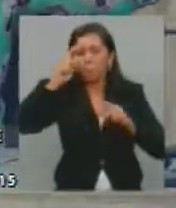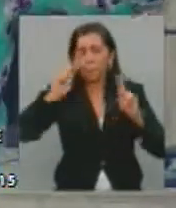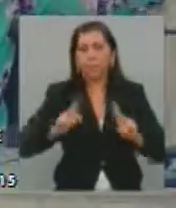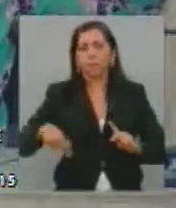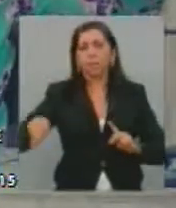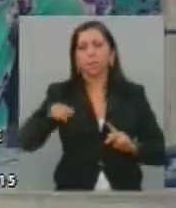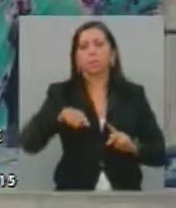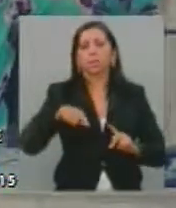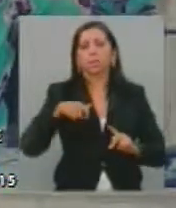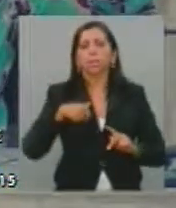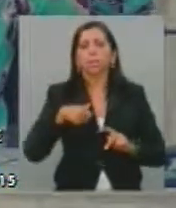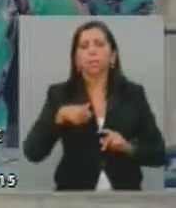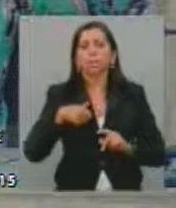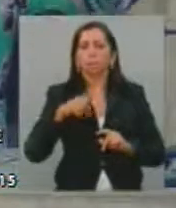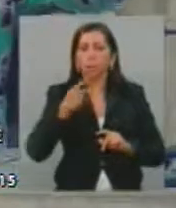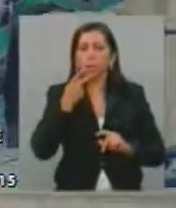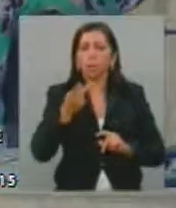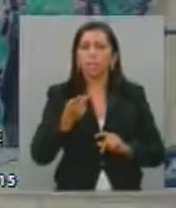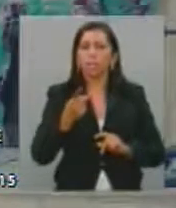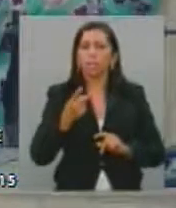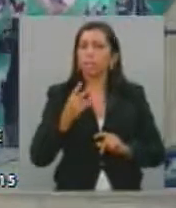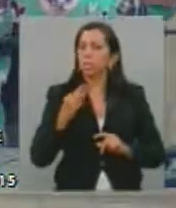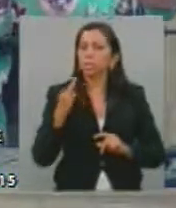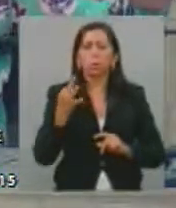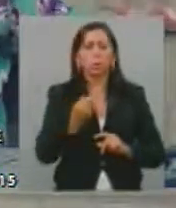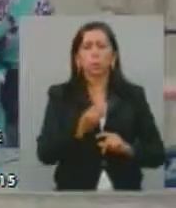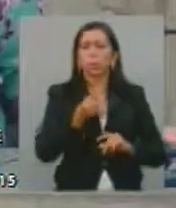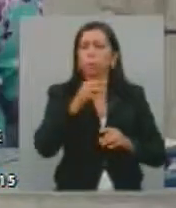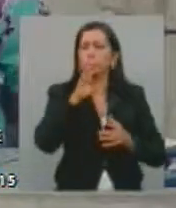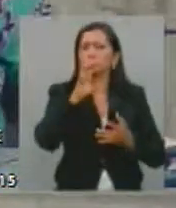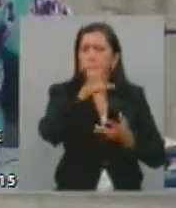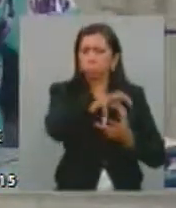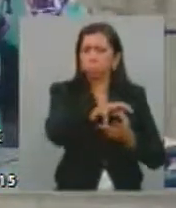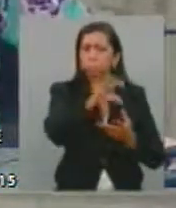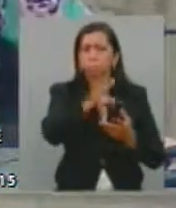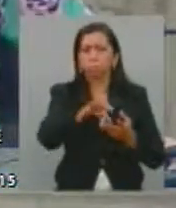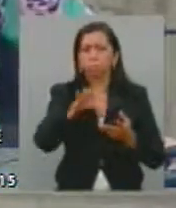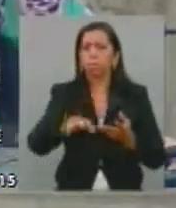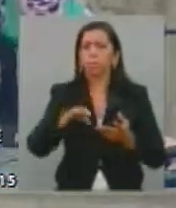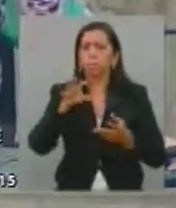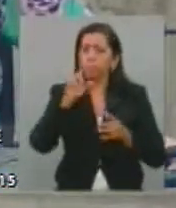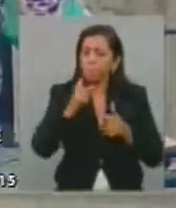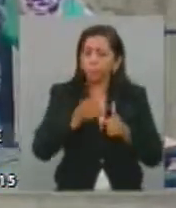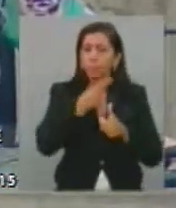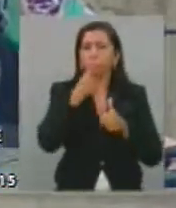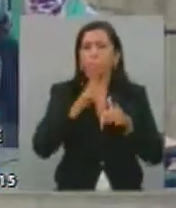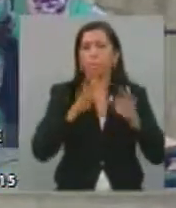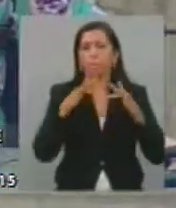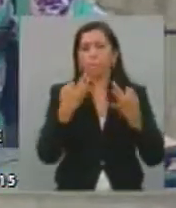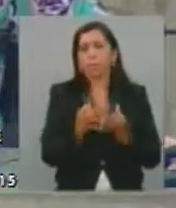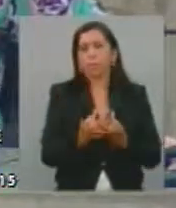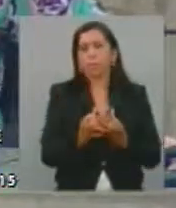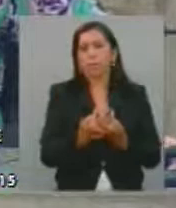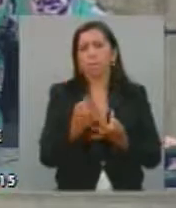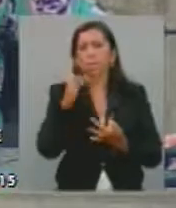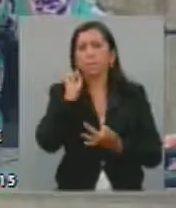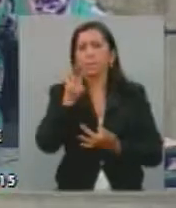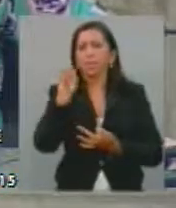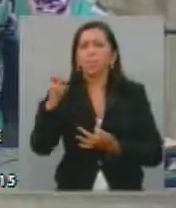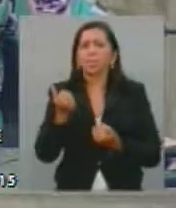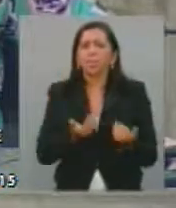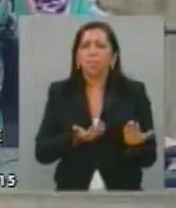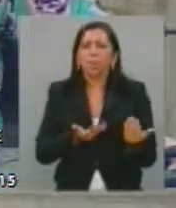todos, eu vou dizer aqui, deputado, é em todos os níveis, a começar dentro da família. Porque infelizmente a gente vê que os